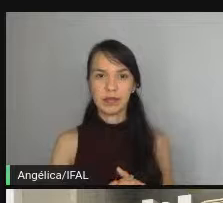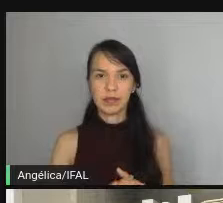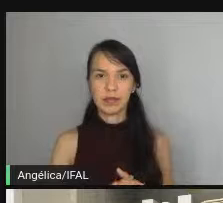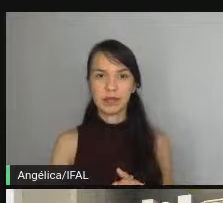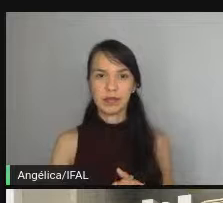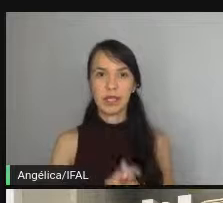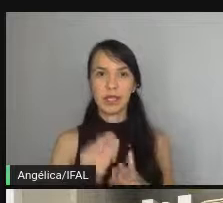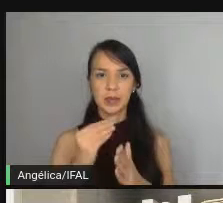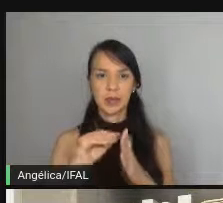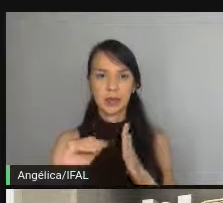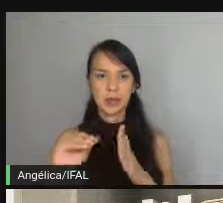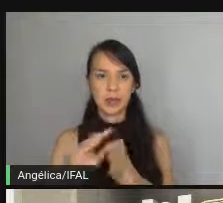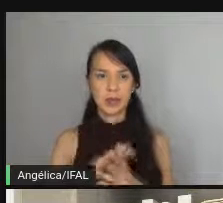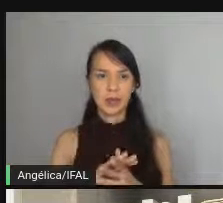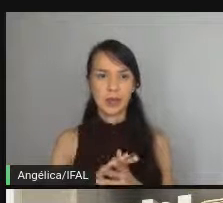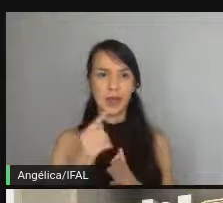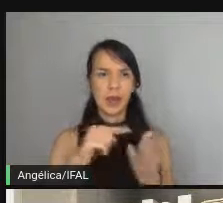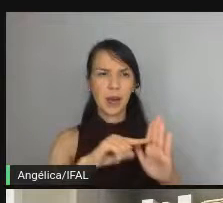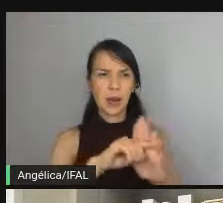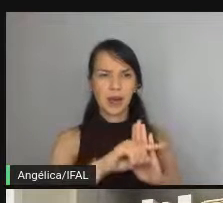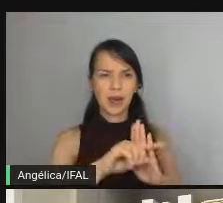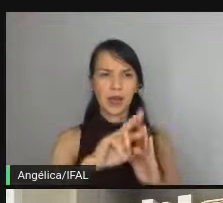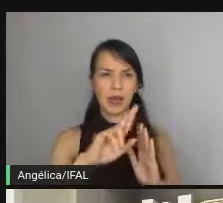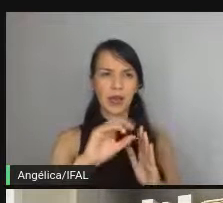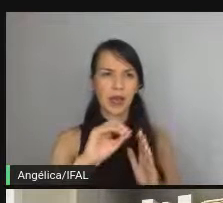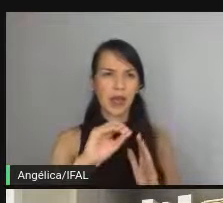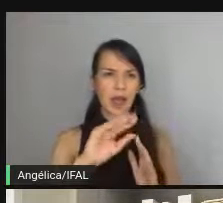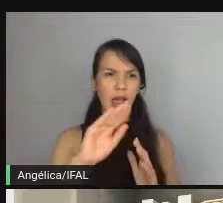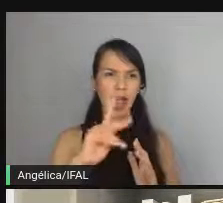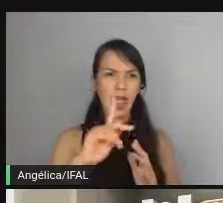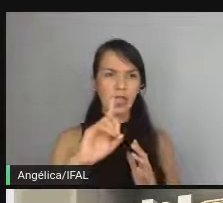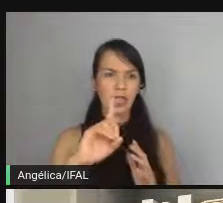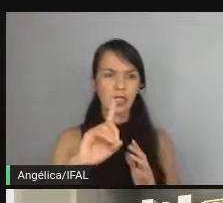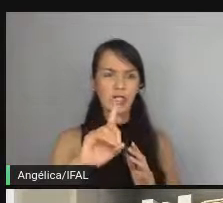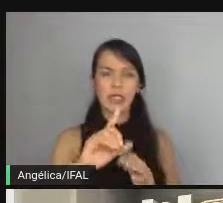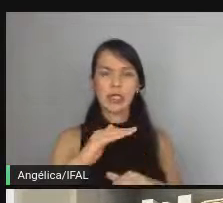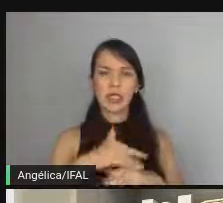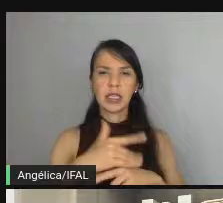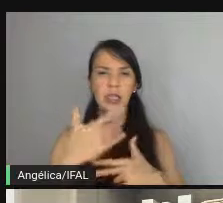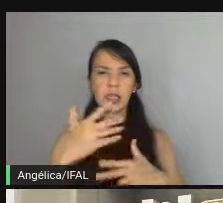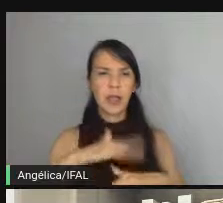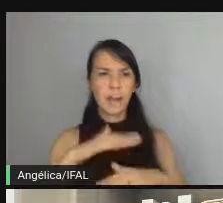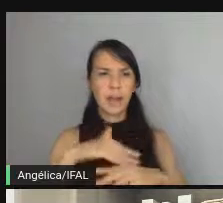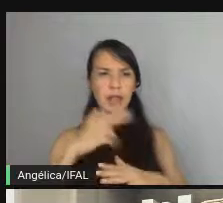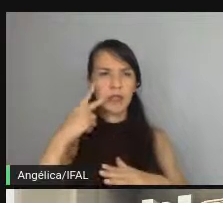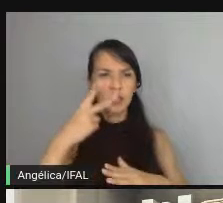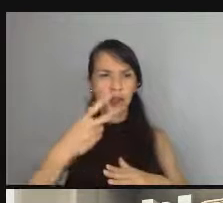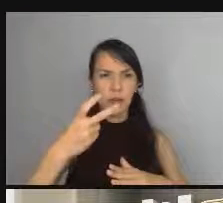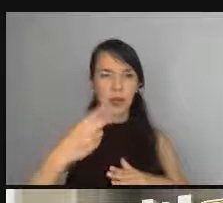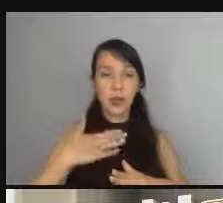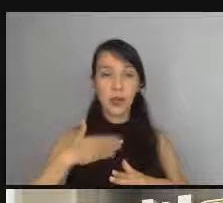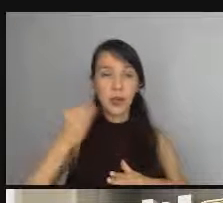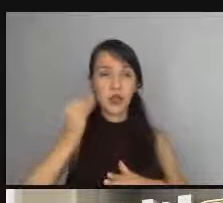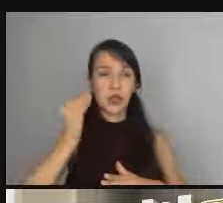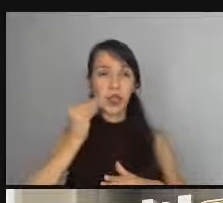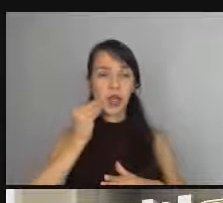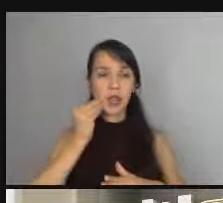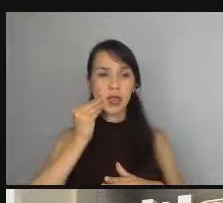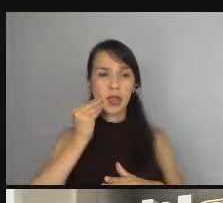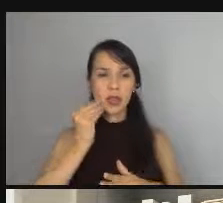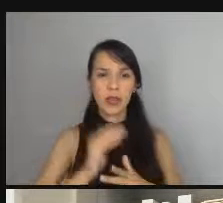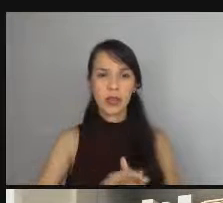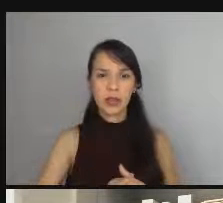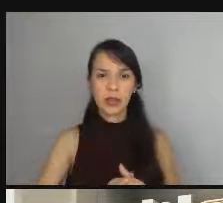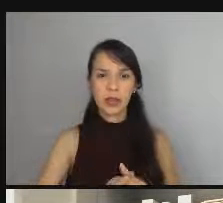o Thiago está perguntando aqui Rashid em features mais extensas eu tenho percebido que meus testes não estão sendo tão